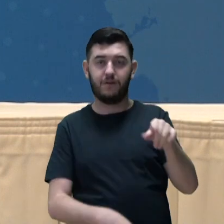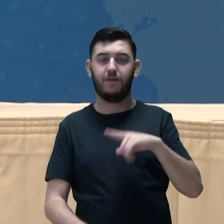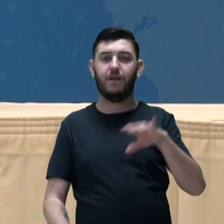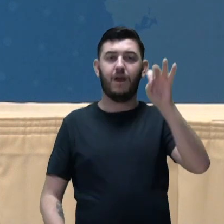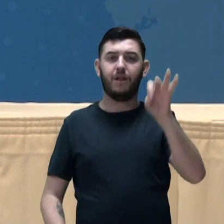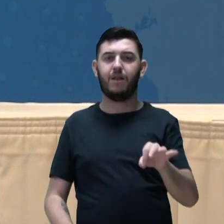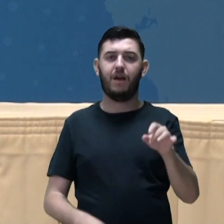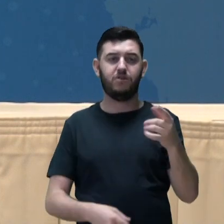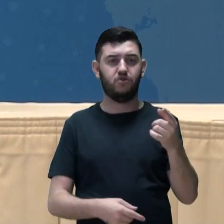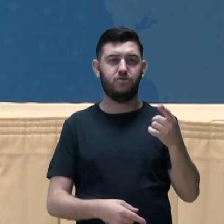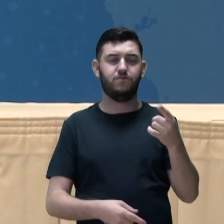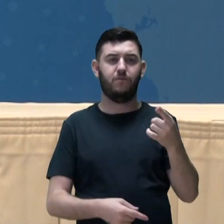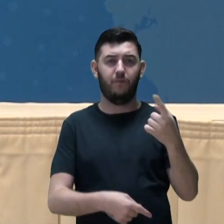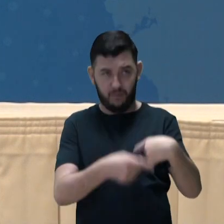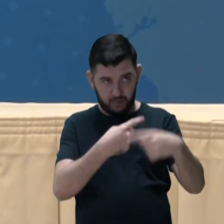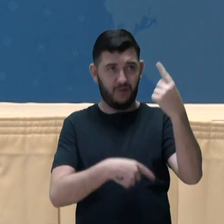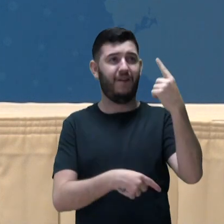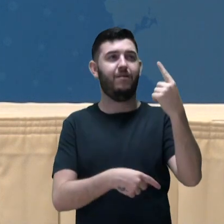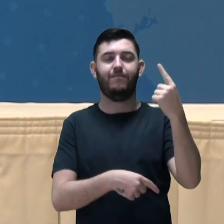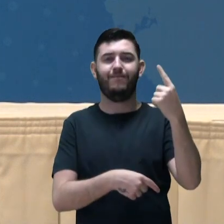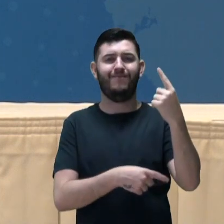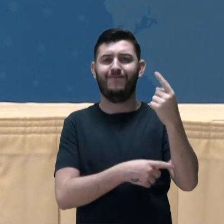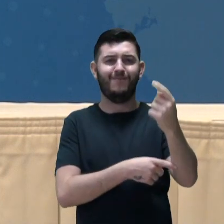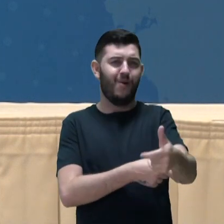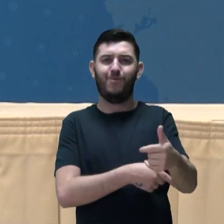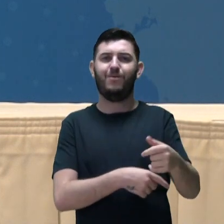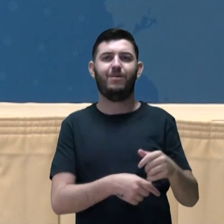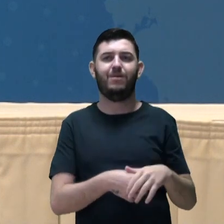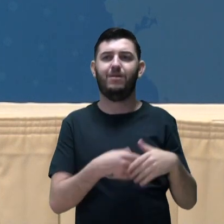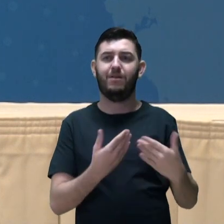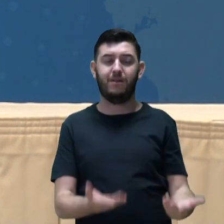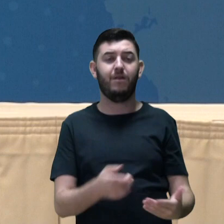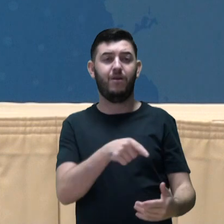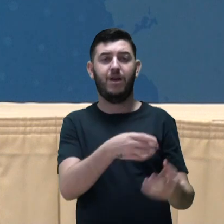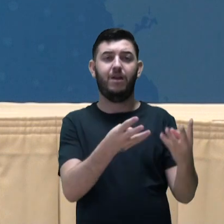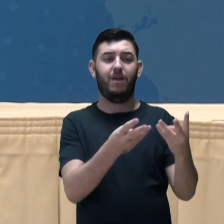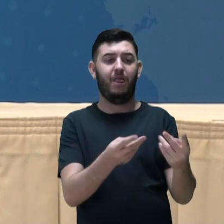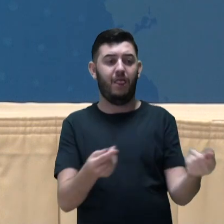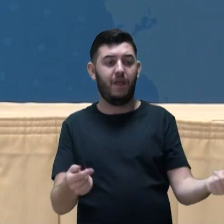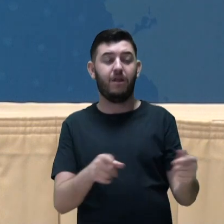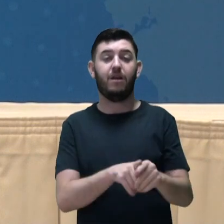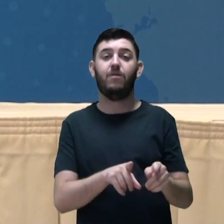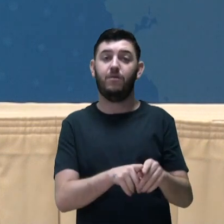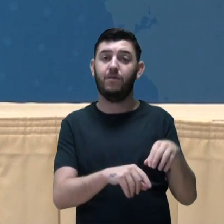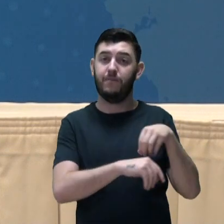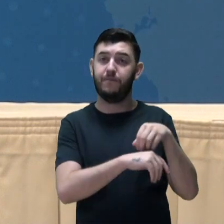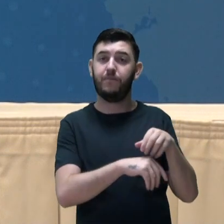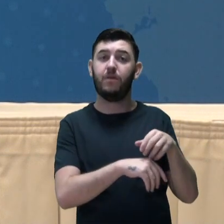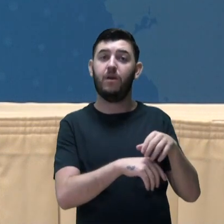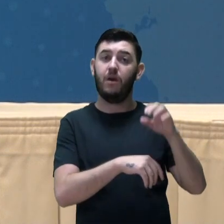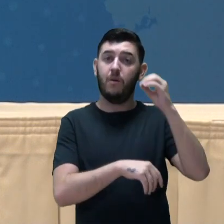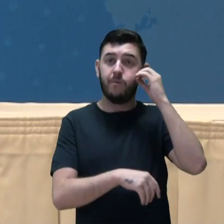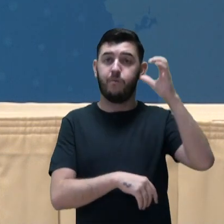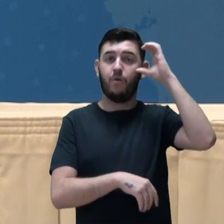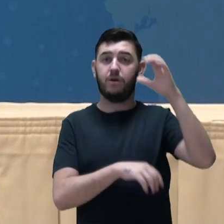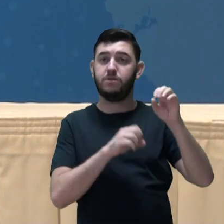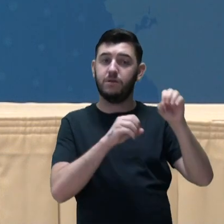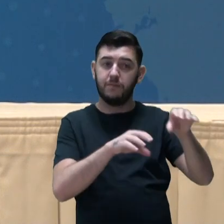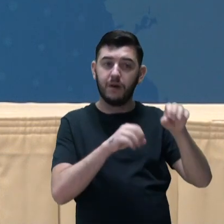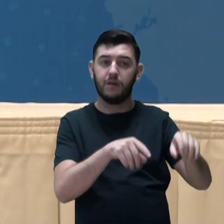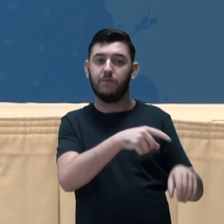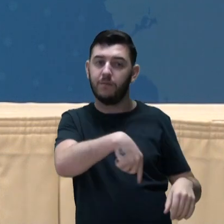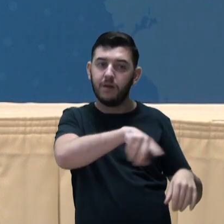a taxa de insucesso é muito grande. Então, levar conhecimento para essas pessoas, para que elas tenham condições de dar